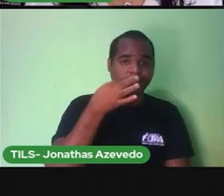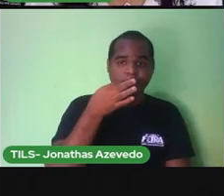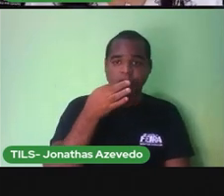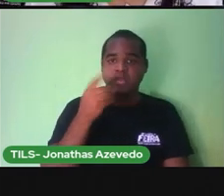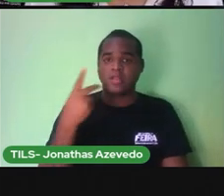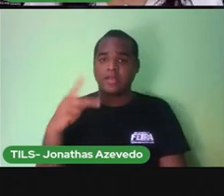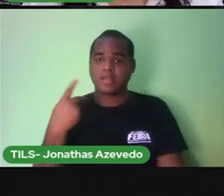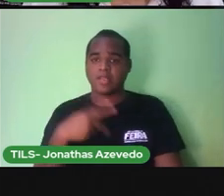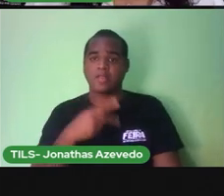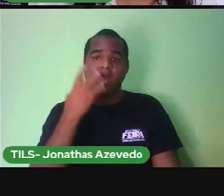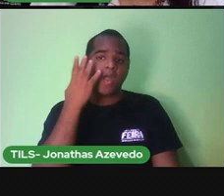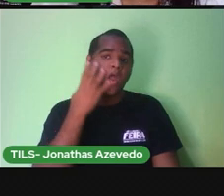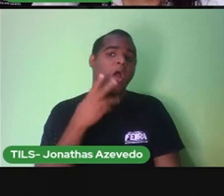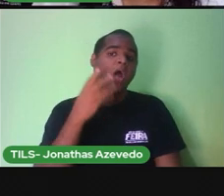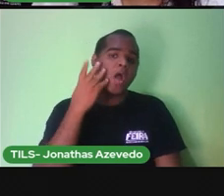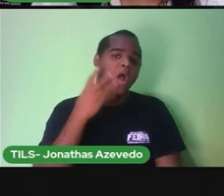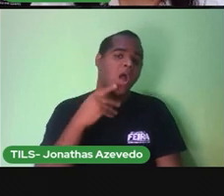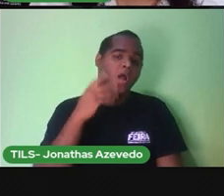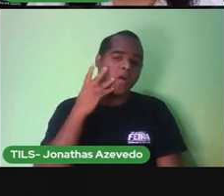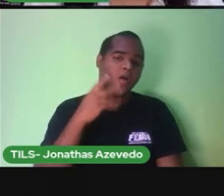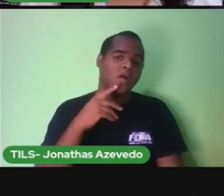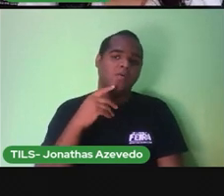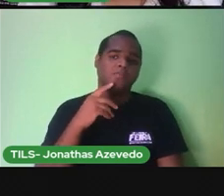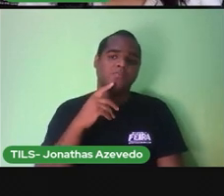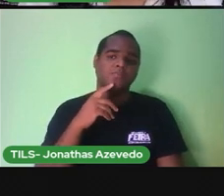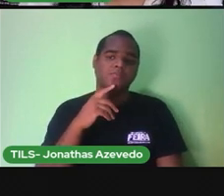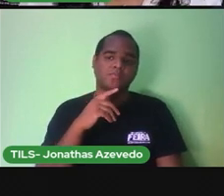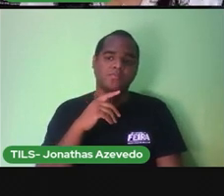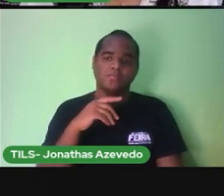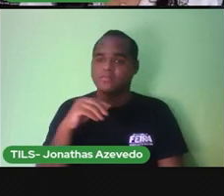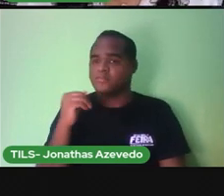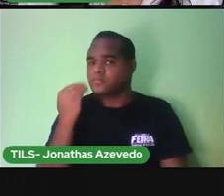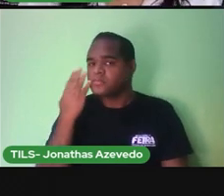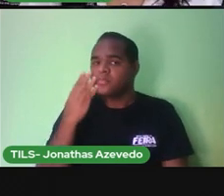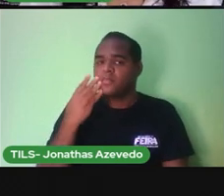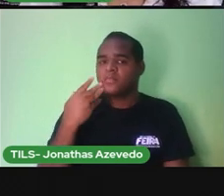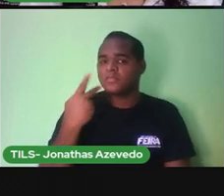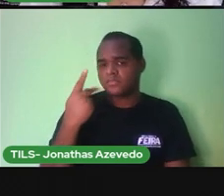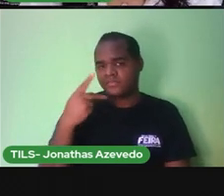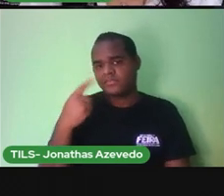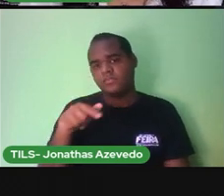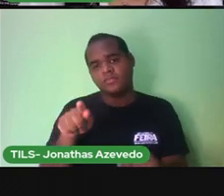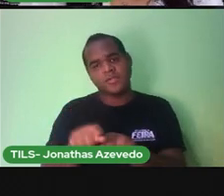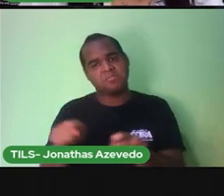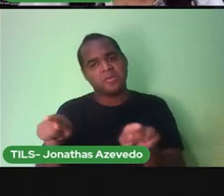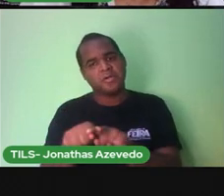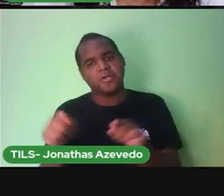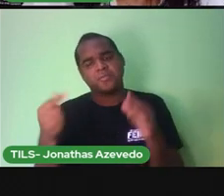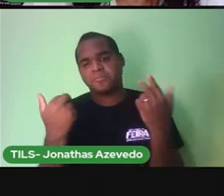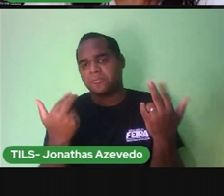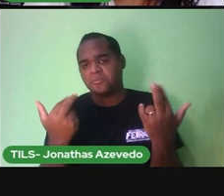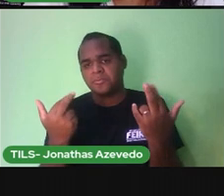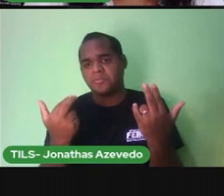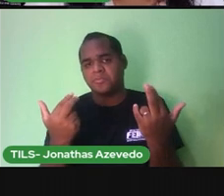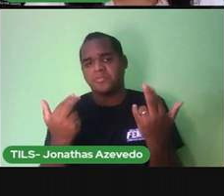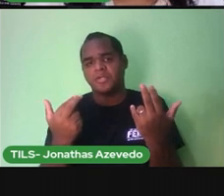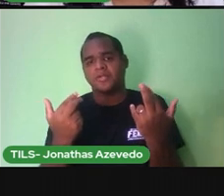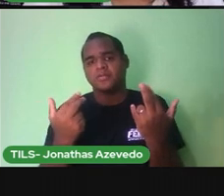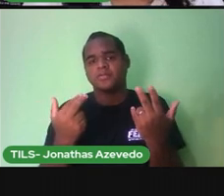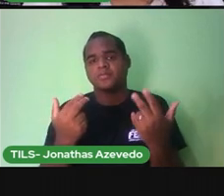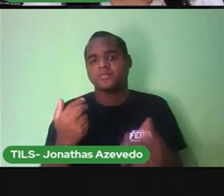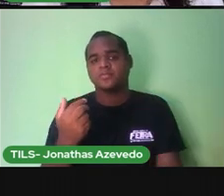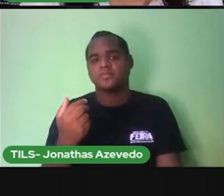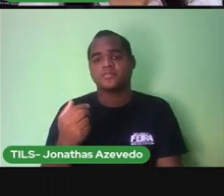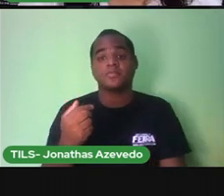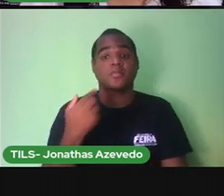criança Assim como você Também fez A mesma medição Eu medi Com